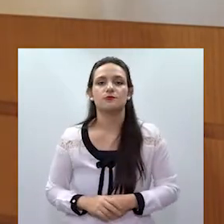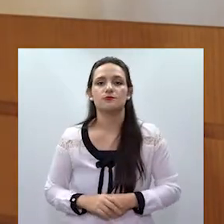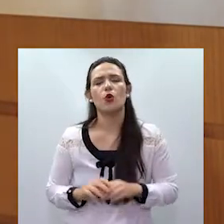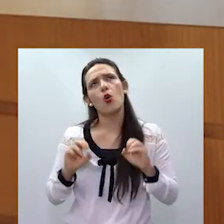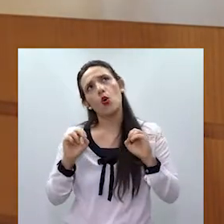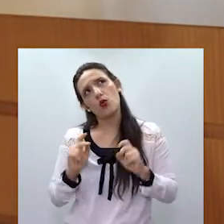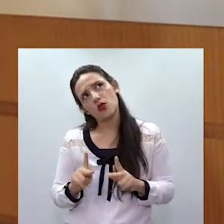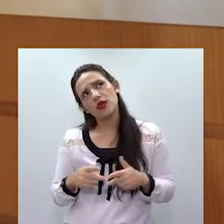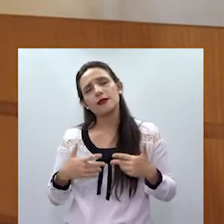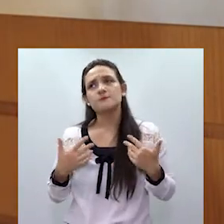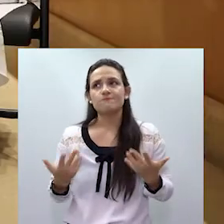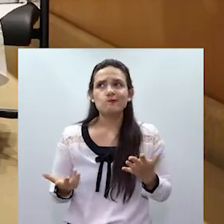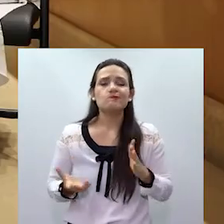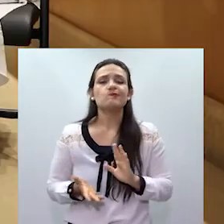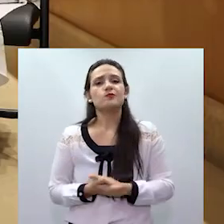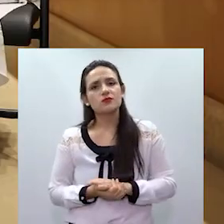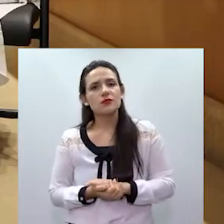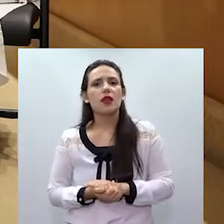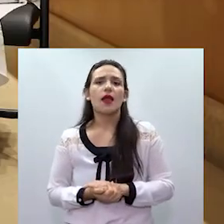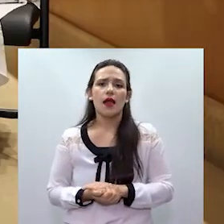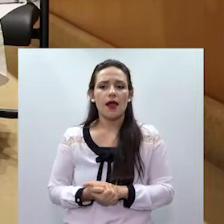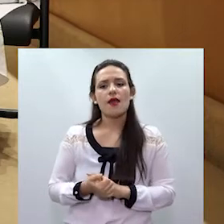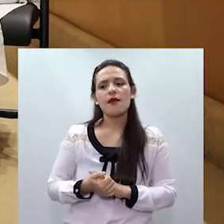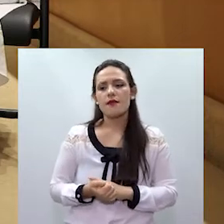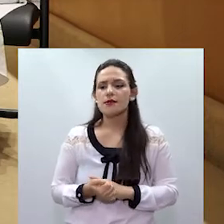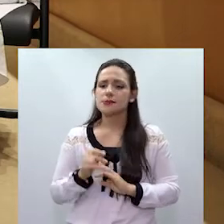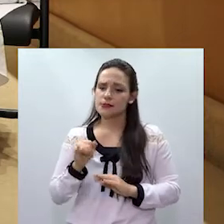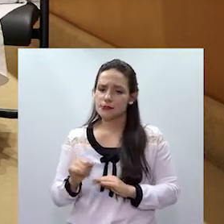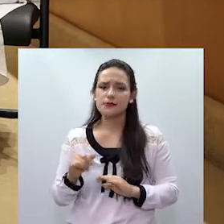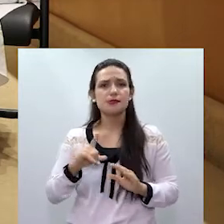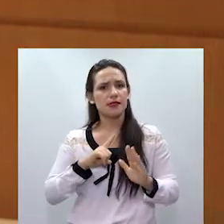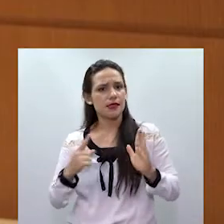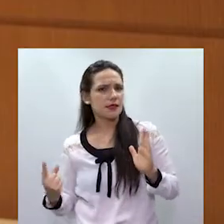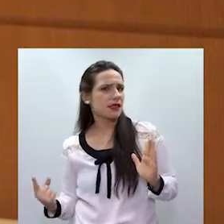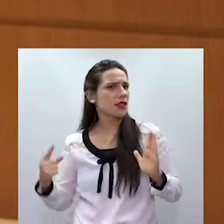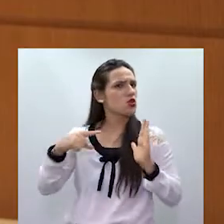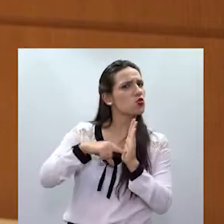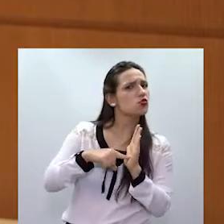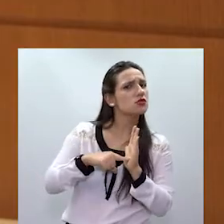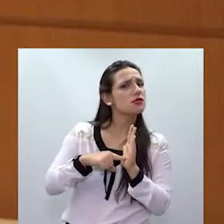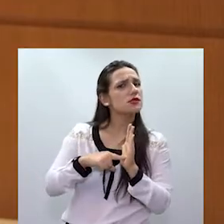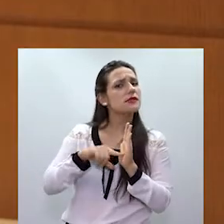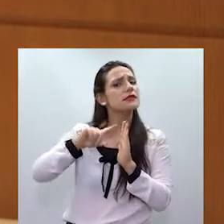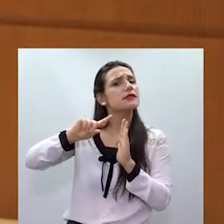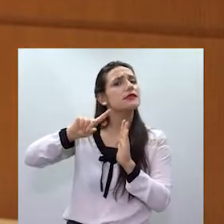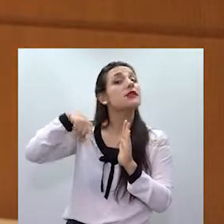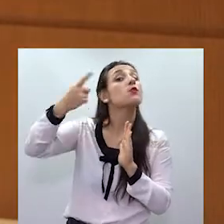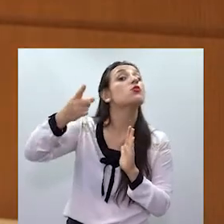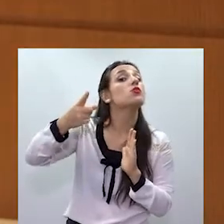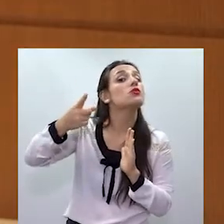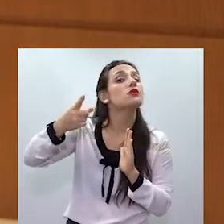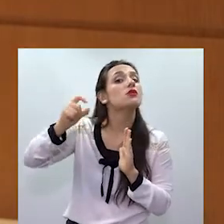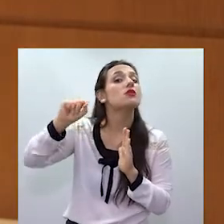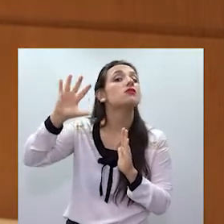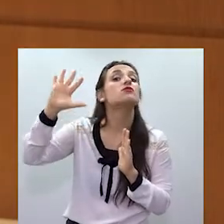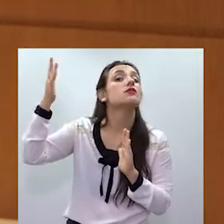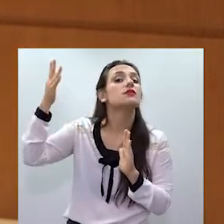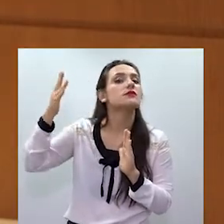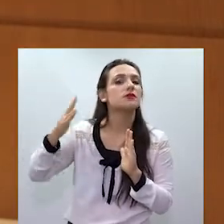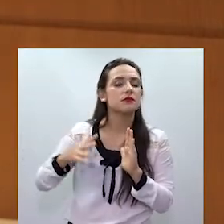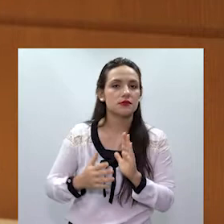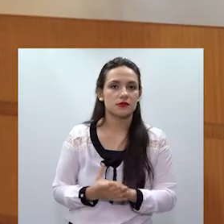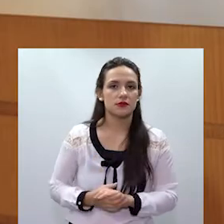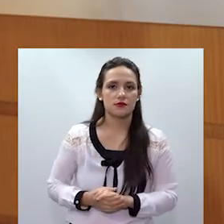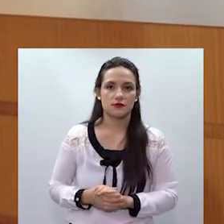Certo. E aí tá, a vítima denunciou, um vizinho denunciou, o que acontece depois disso?